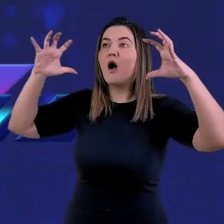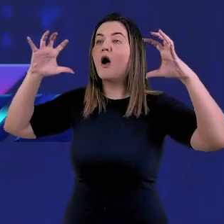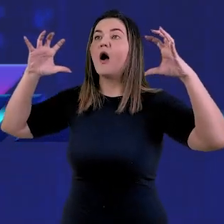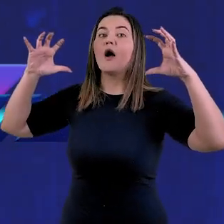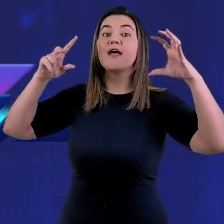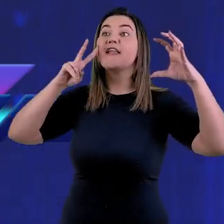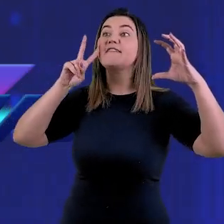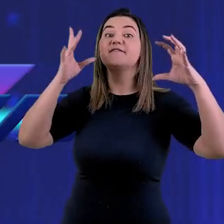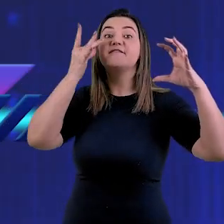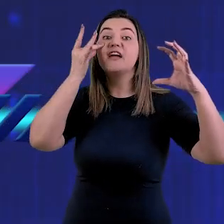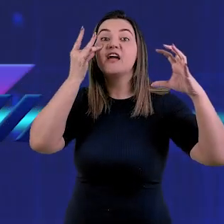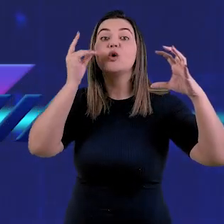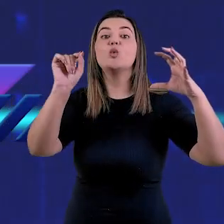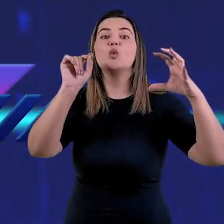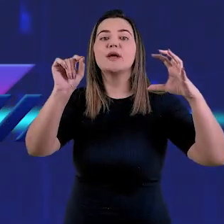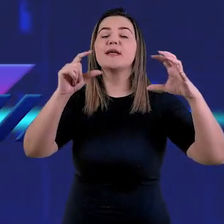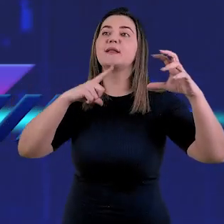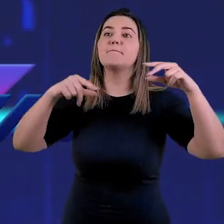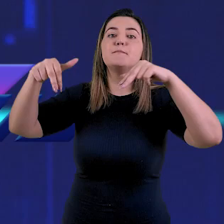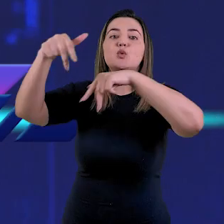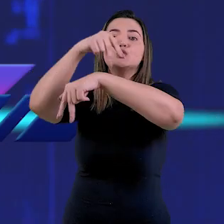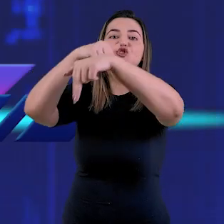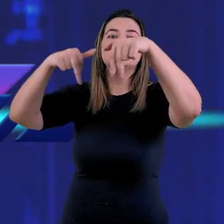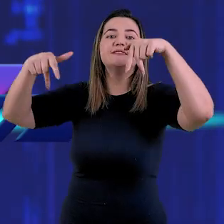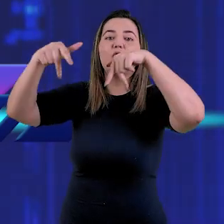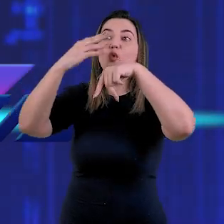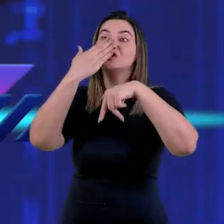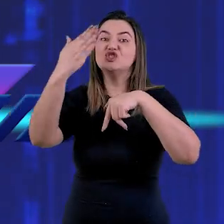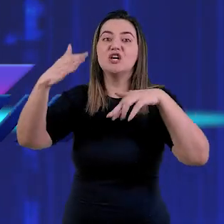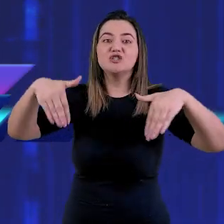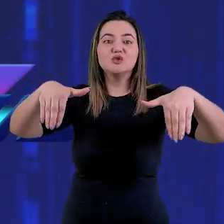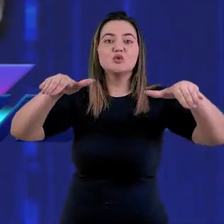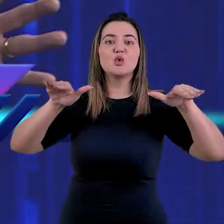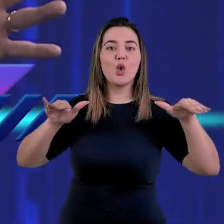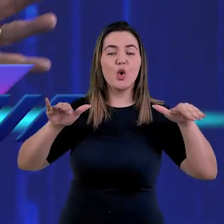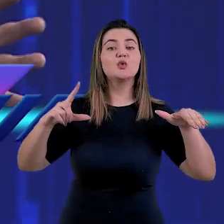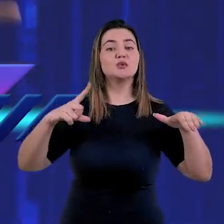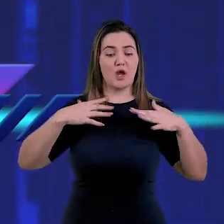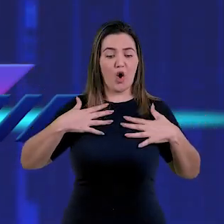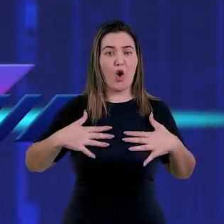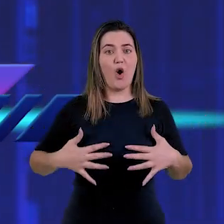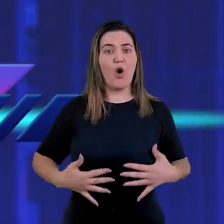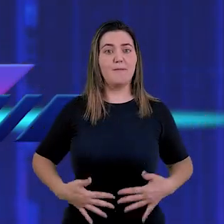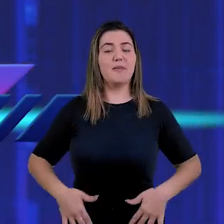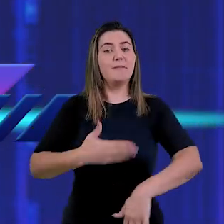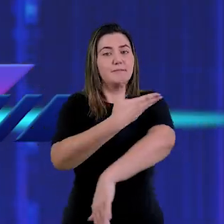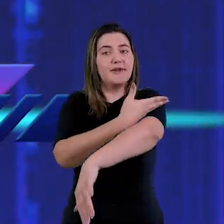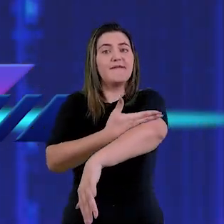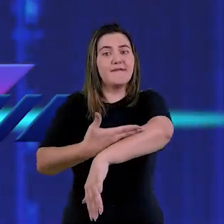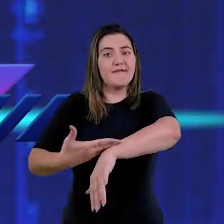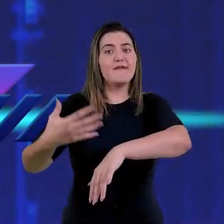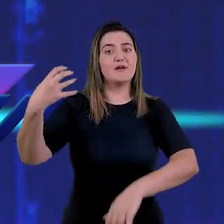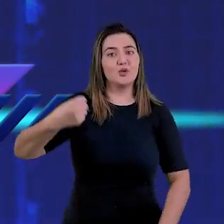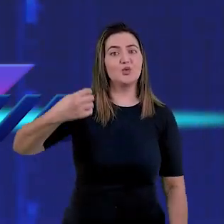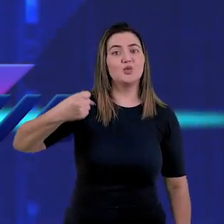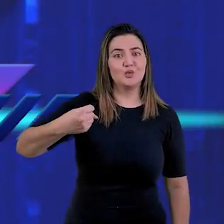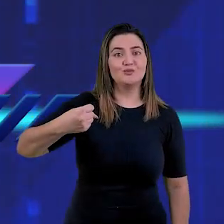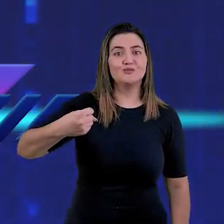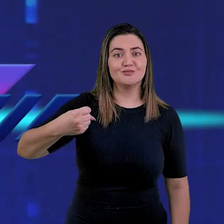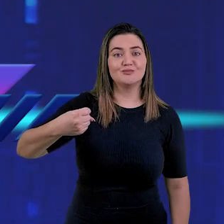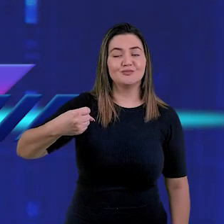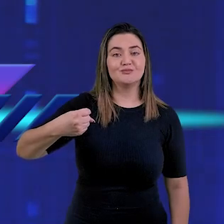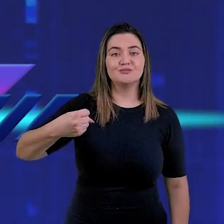4. Os que fazem parte da multidão que se achava diante do torno de Deus, também estavam vestidos de